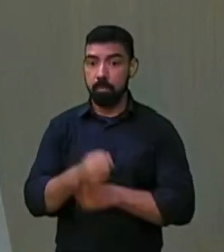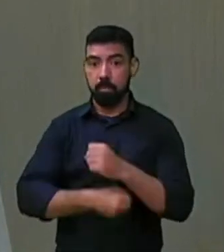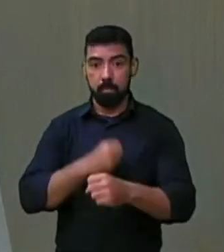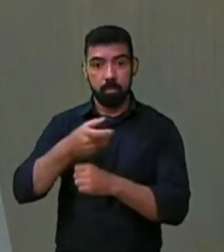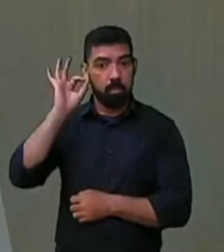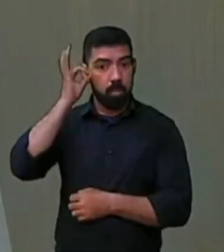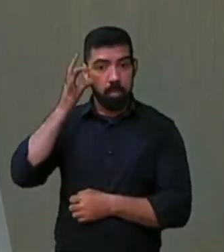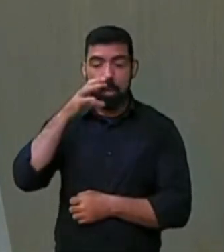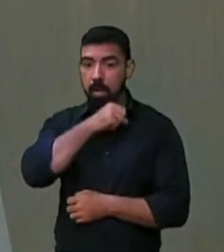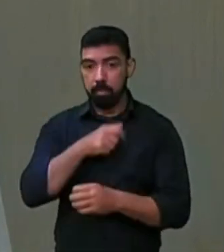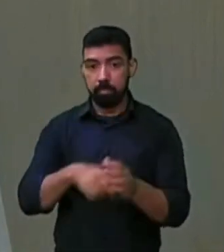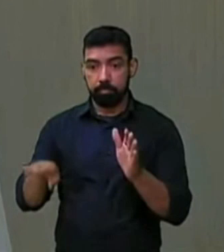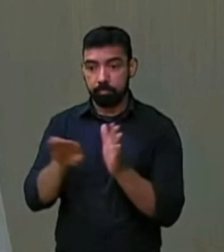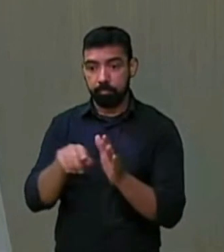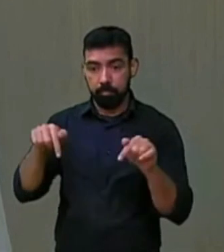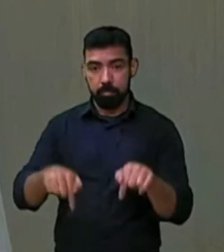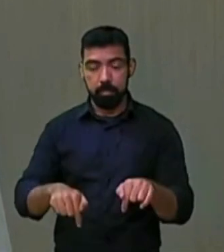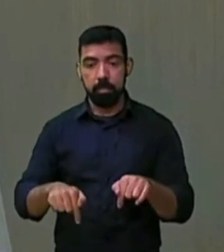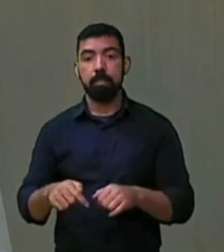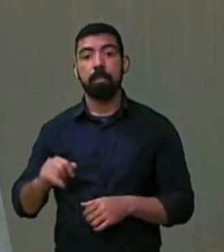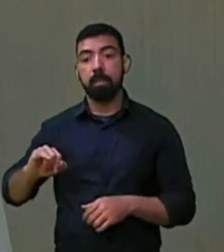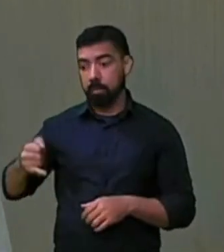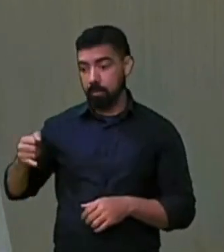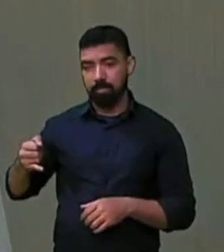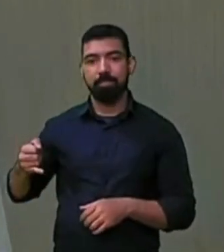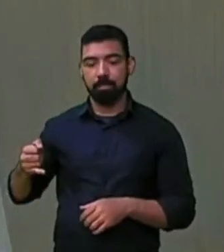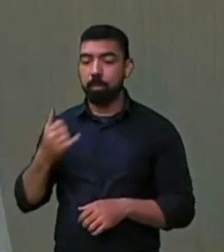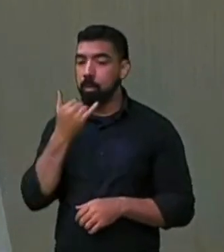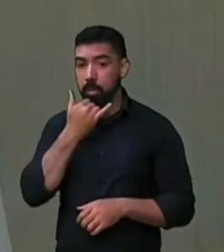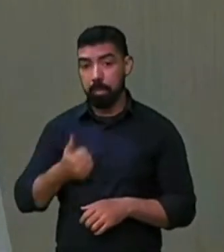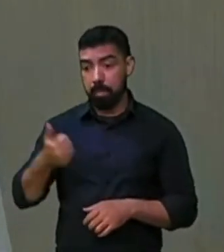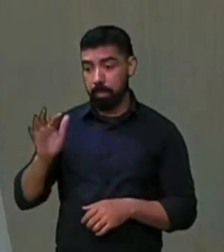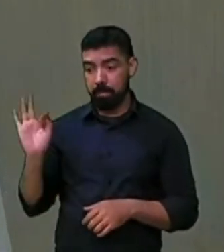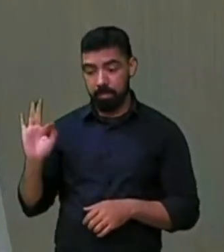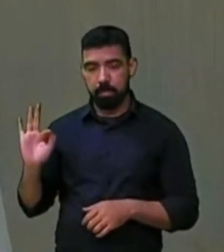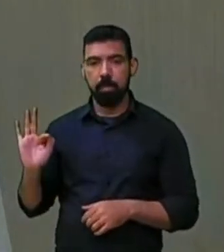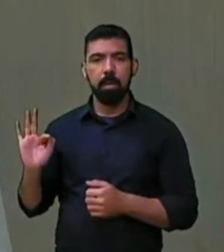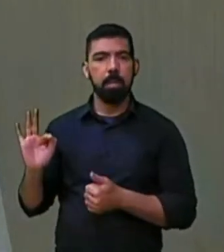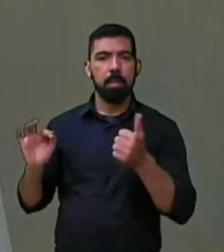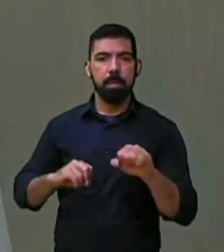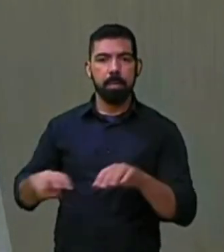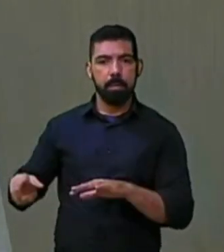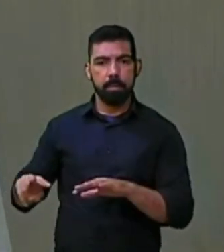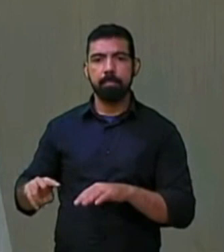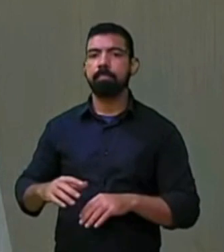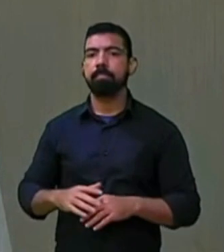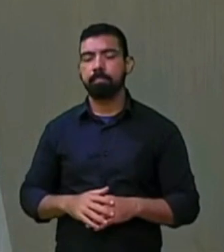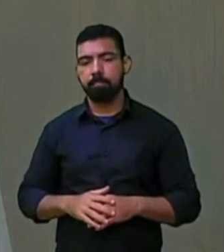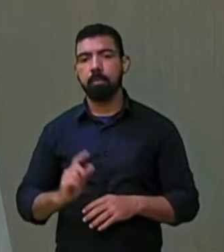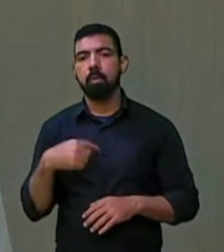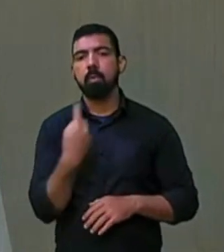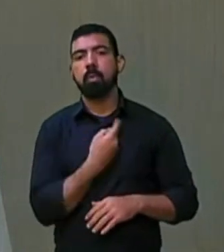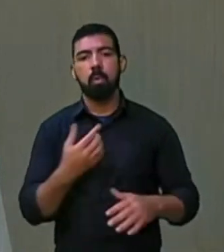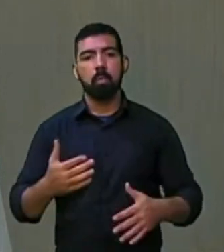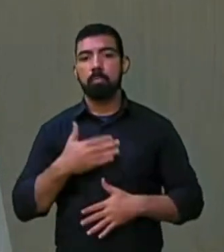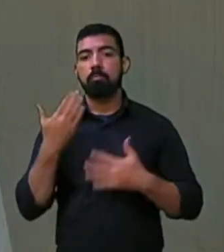nós. Chegamos nessa casa em 1º de fevereiro e na primeira semana, logo, deputado Antônio Henrique, nós fomos